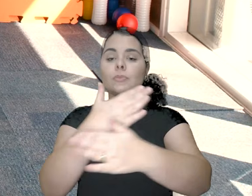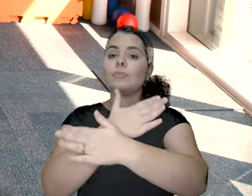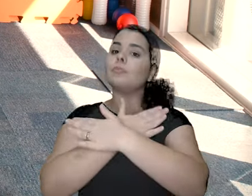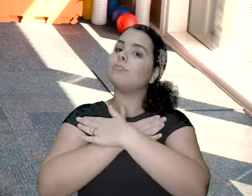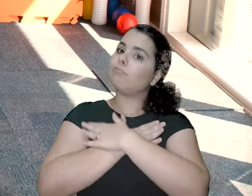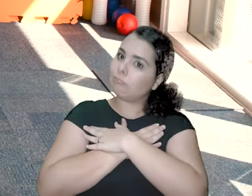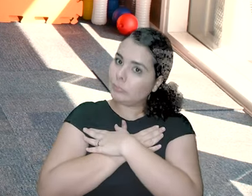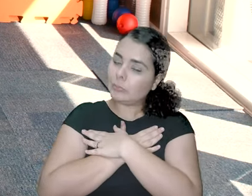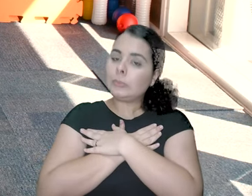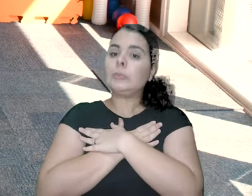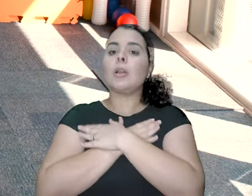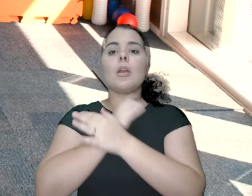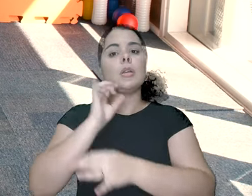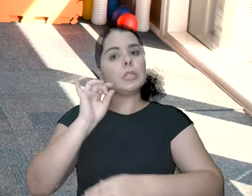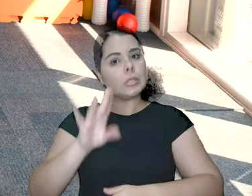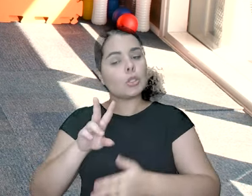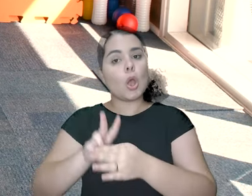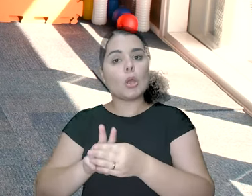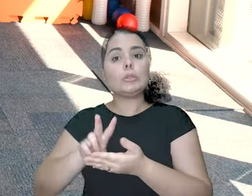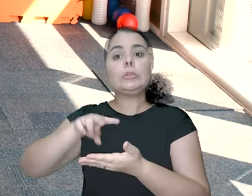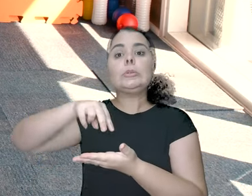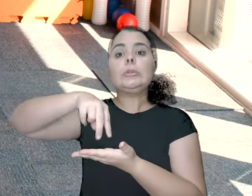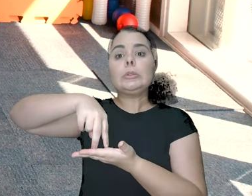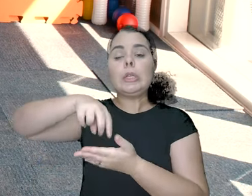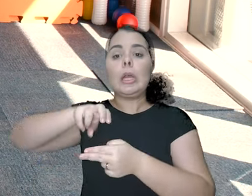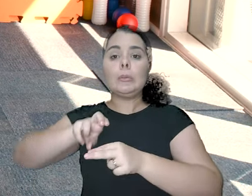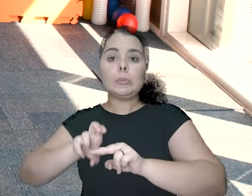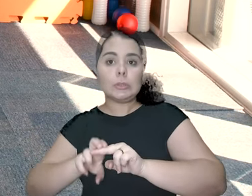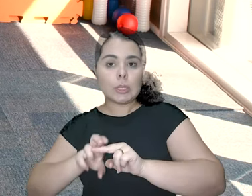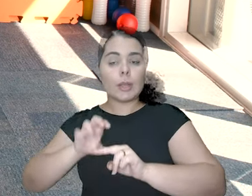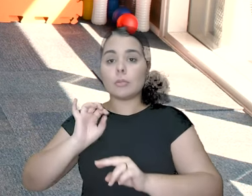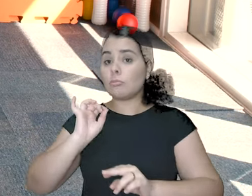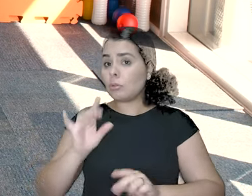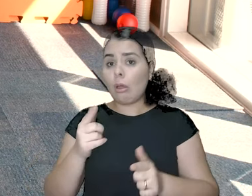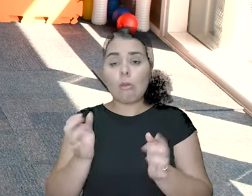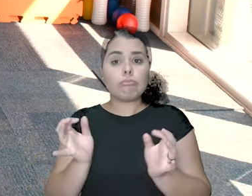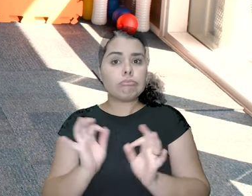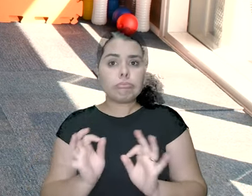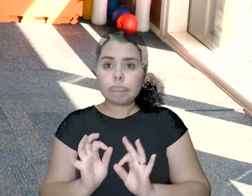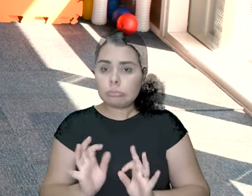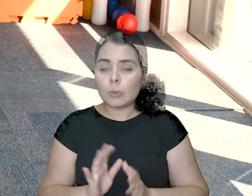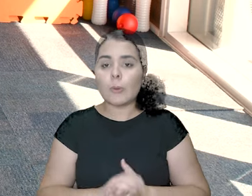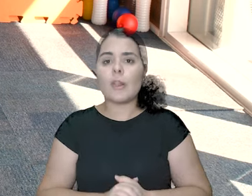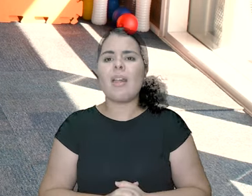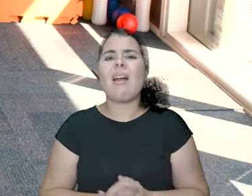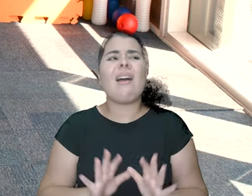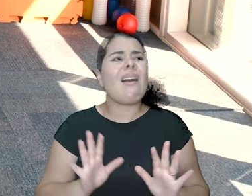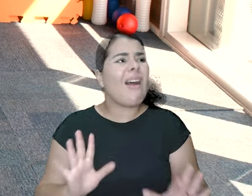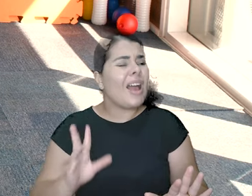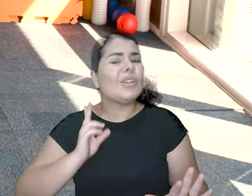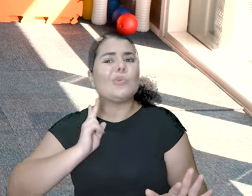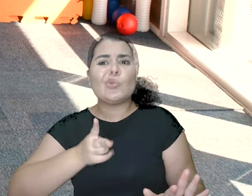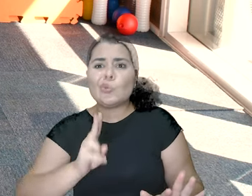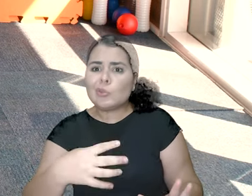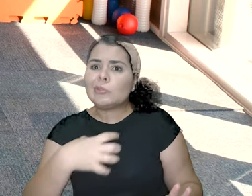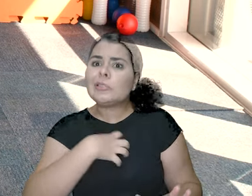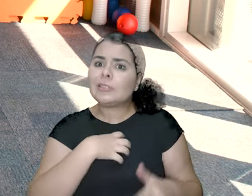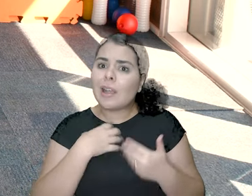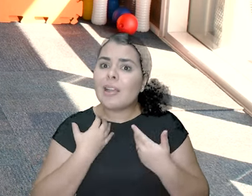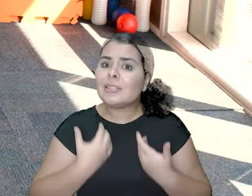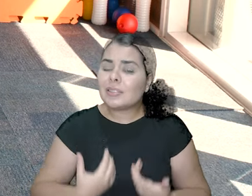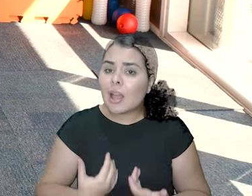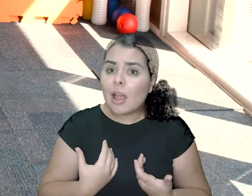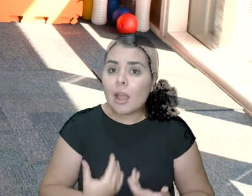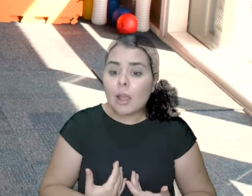braço. Faz só o subir e sentar. Não tem problema. Ai,